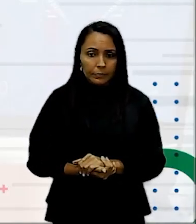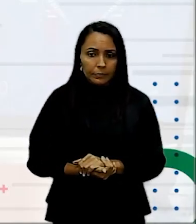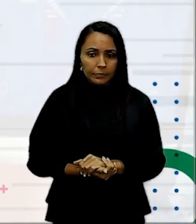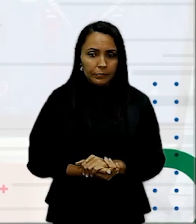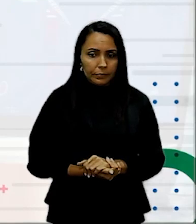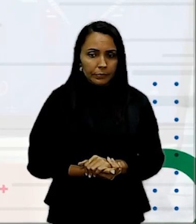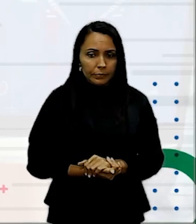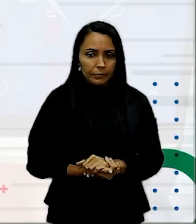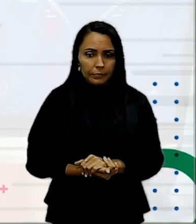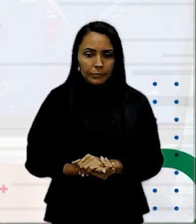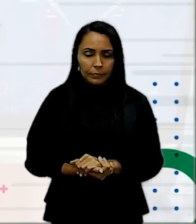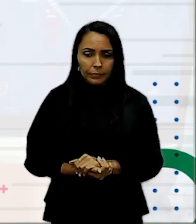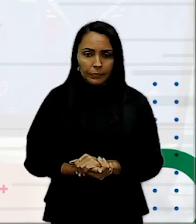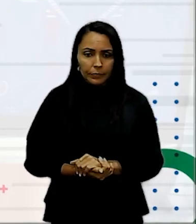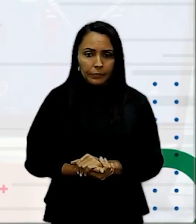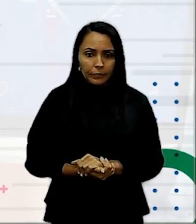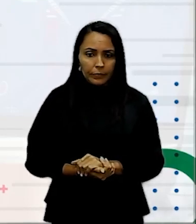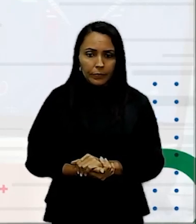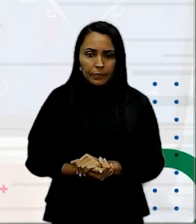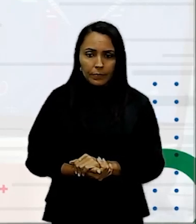O perfil Fica aqui